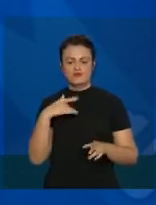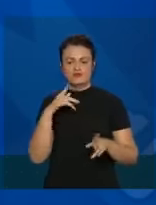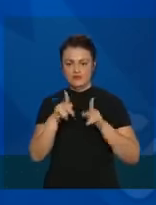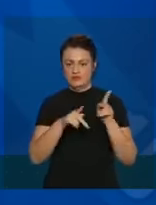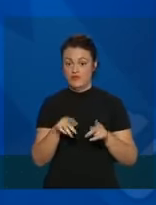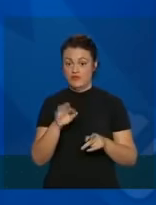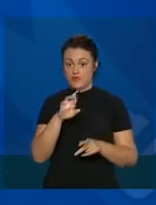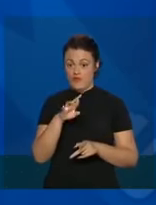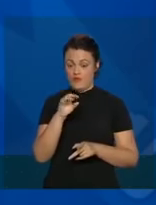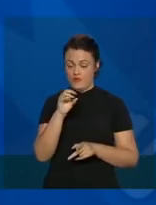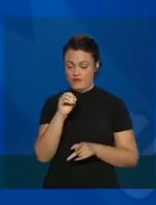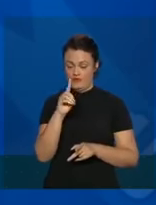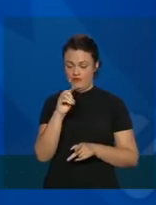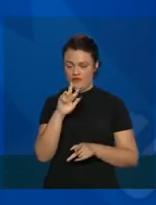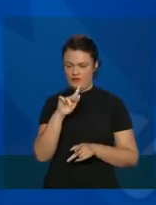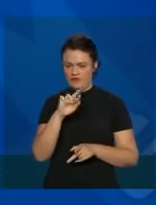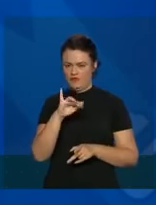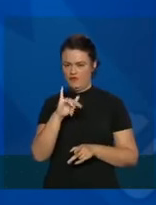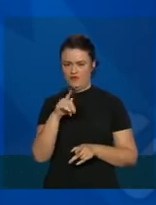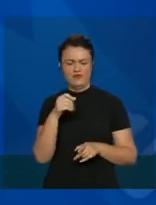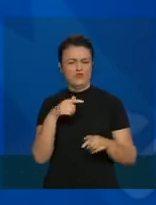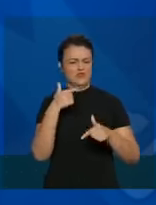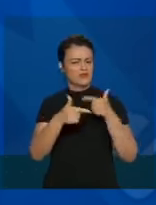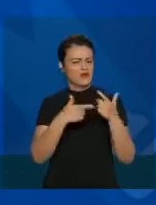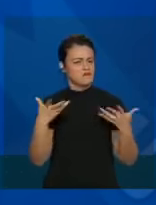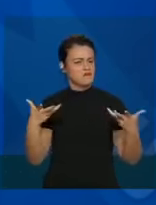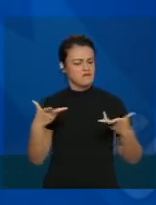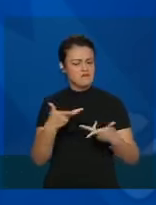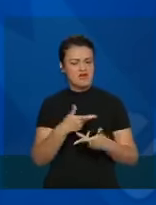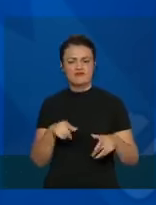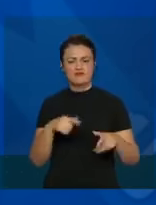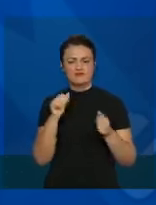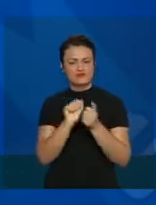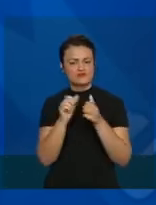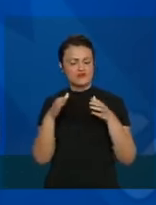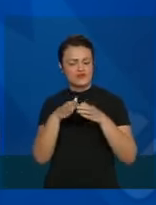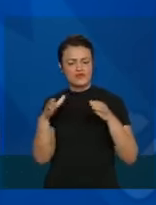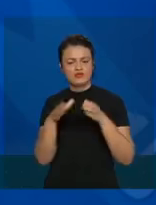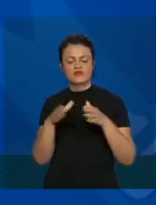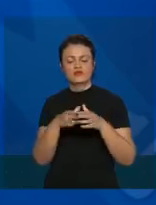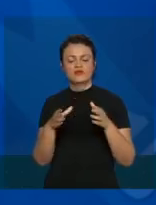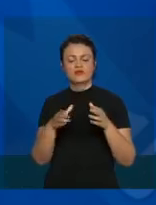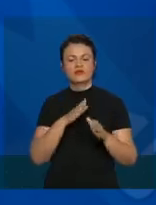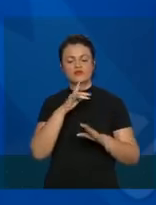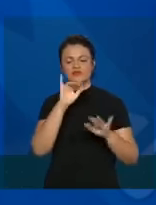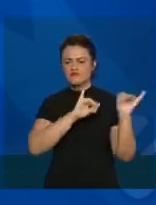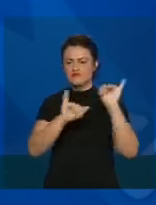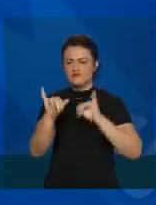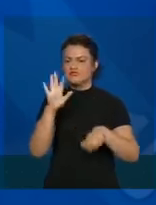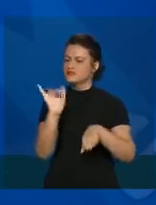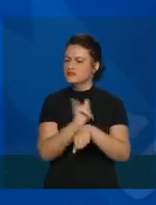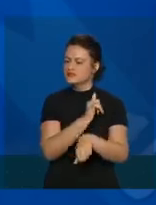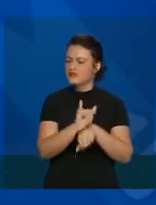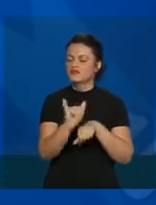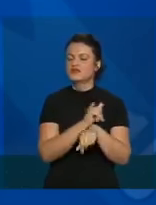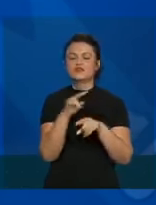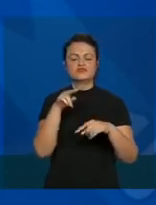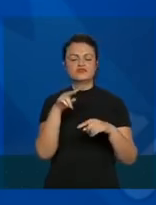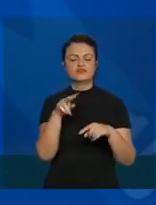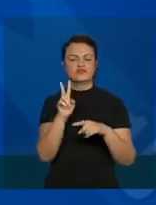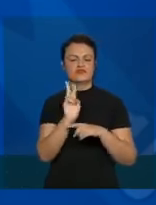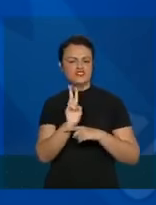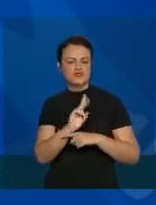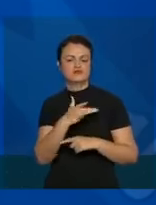Frutuoso está fazendo um trabalho fantástico junto com toda a equipe, com os Centros de Informações Estratégicas de Vigilância e